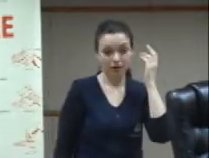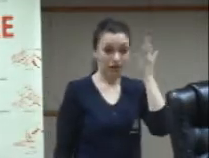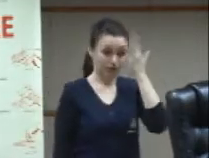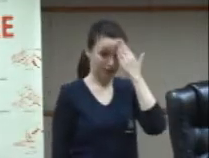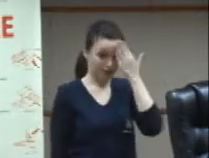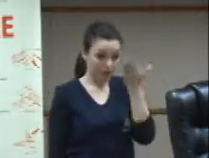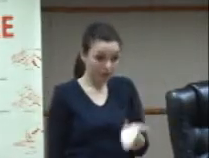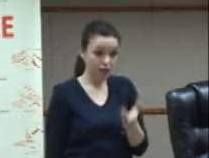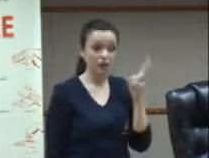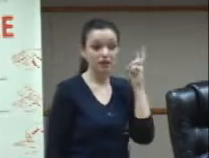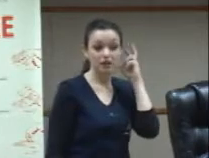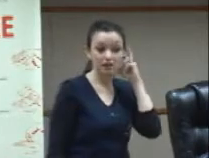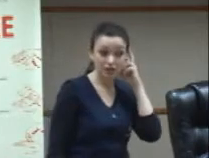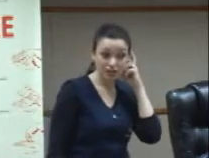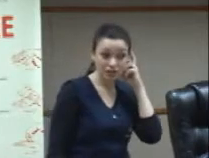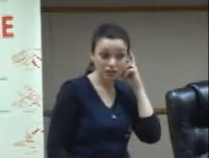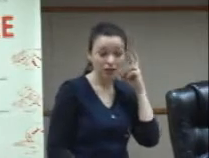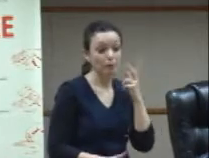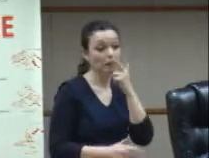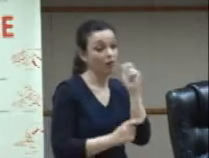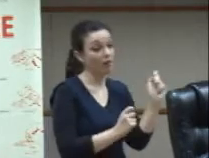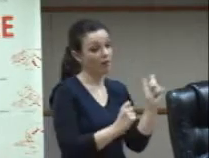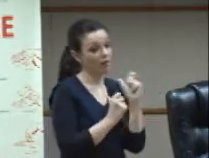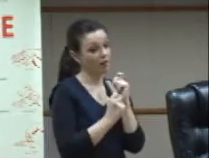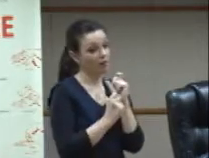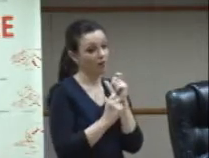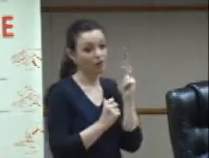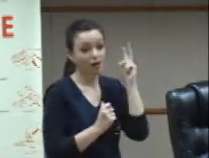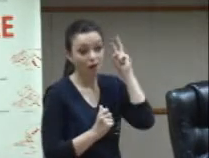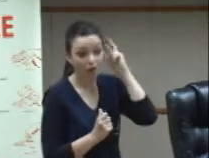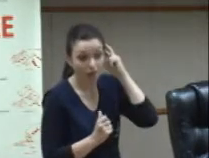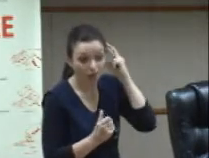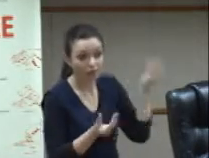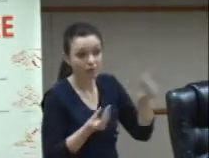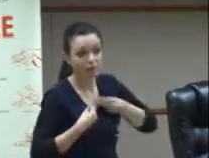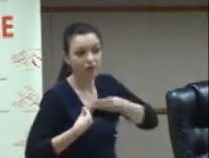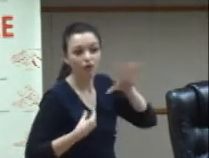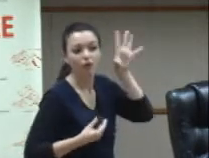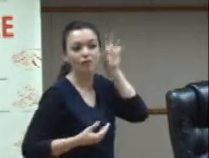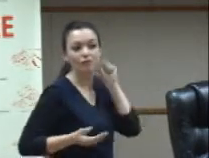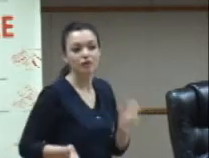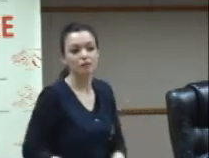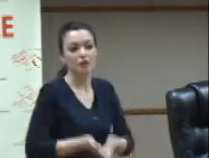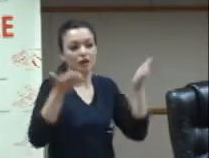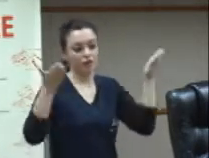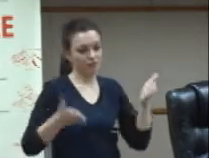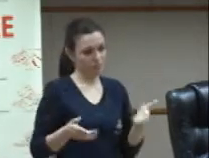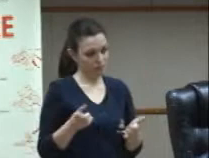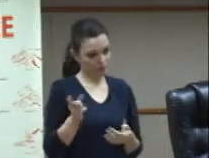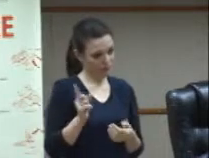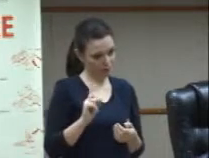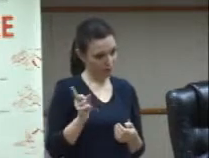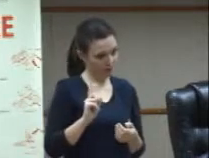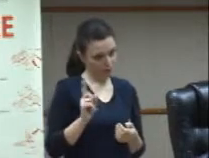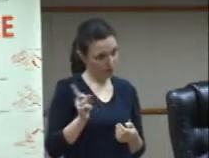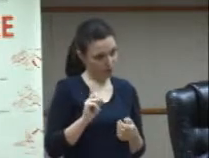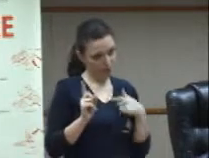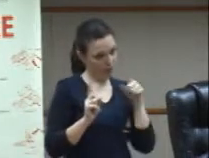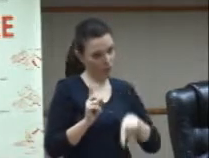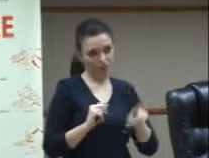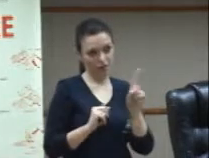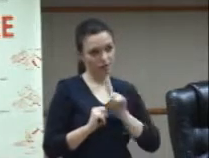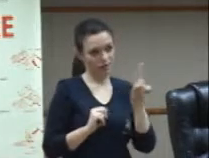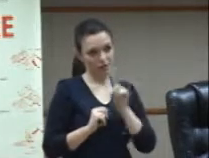como uma propaganda enganosa né de que alguém vai ouvir realmente com aquele implante e não é exatamente isso que está acontecendo